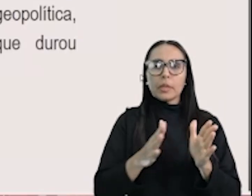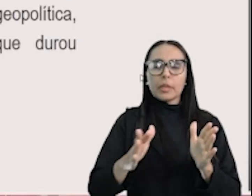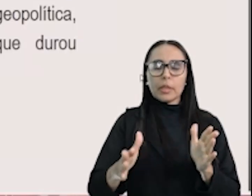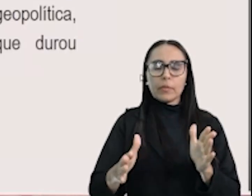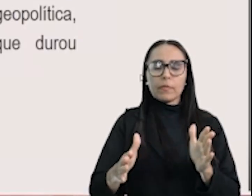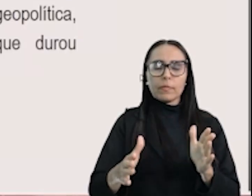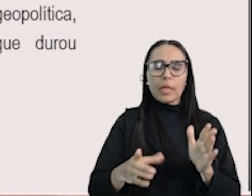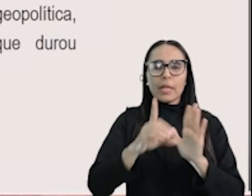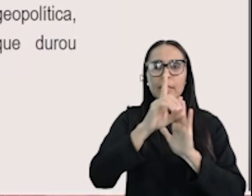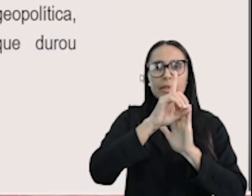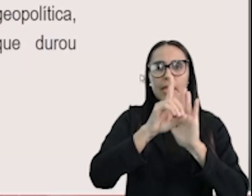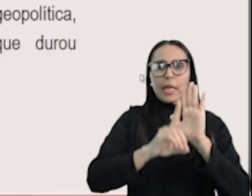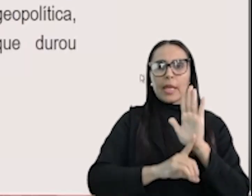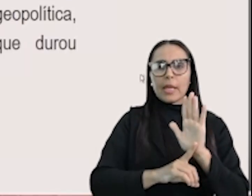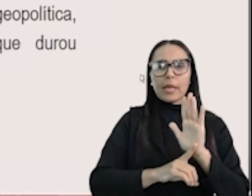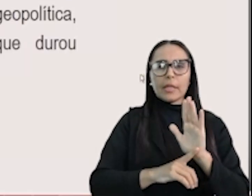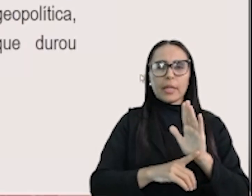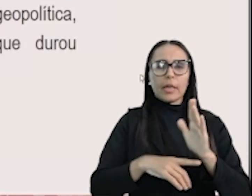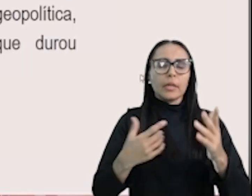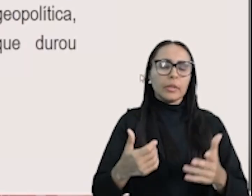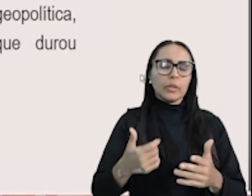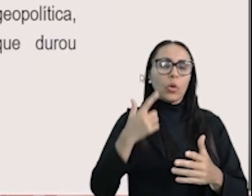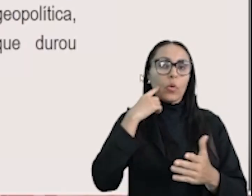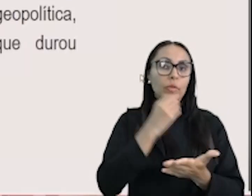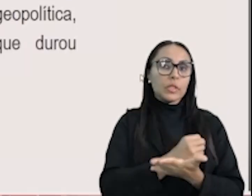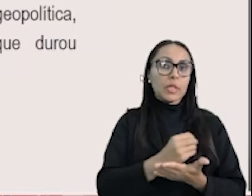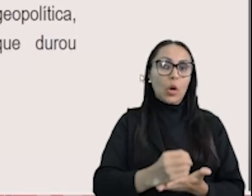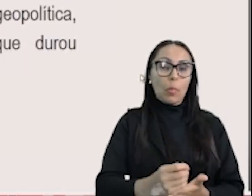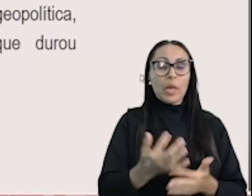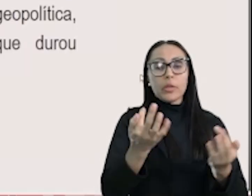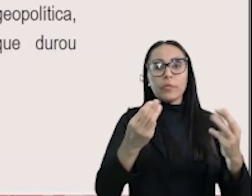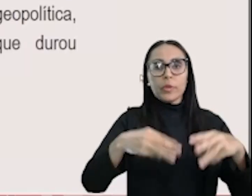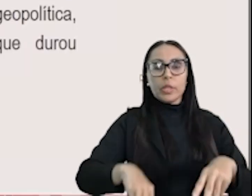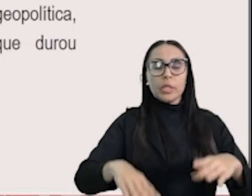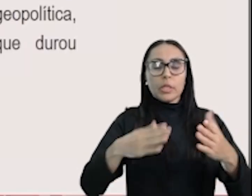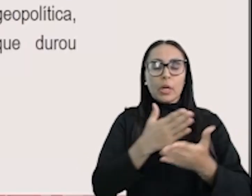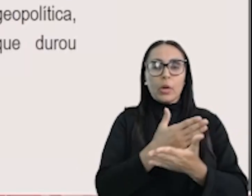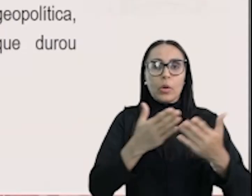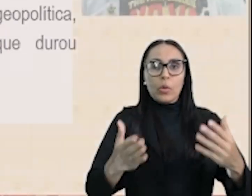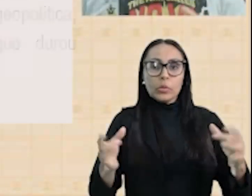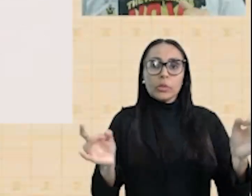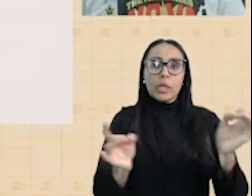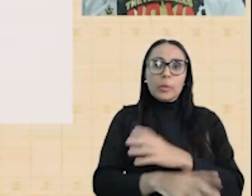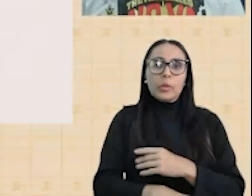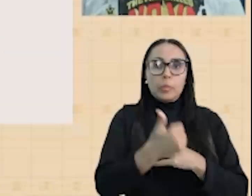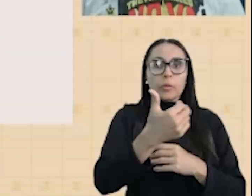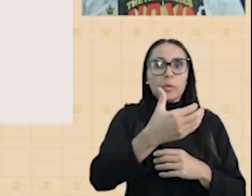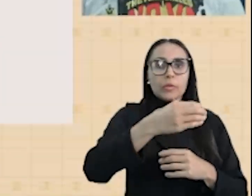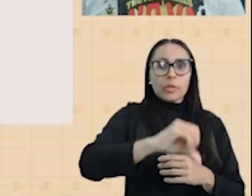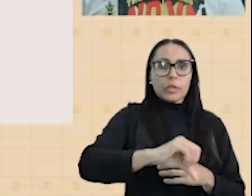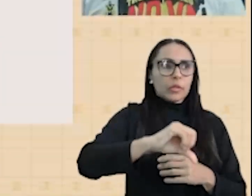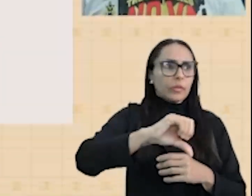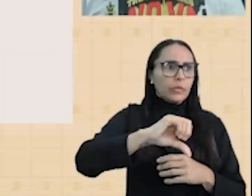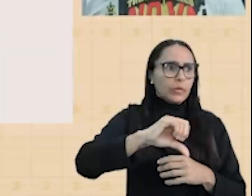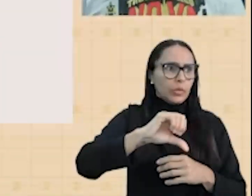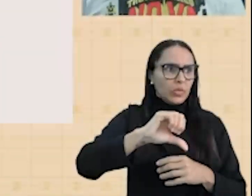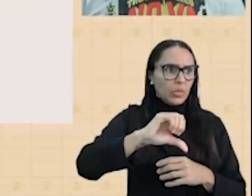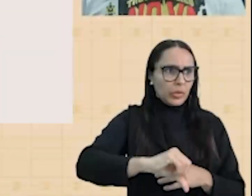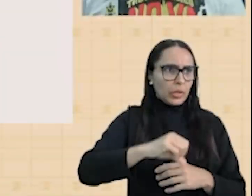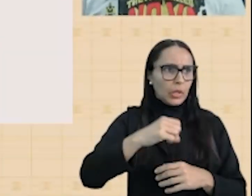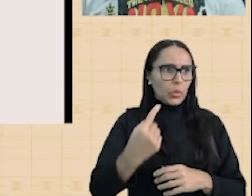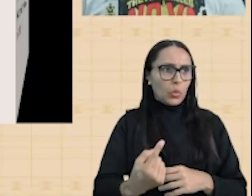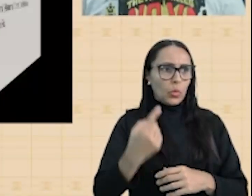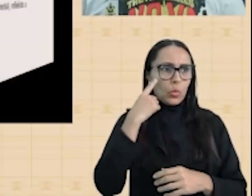décadas. Só veio ter fim oficialmente em 1991 com a dissolução da